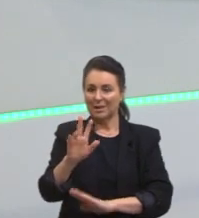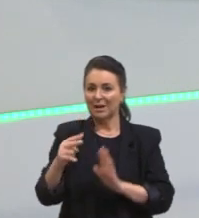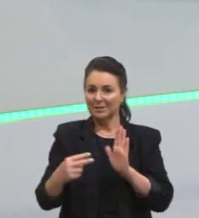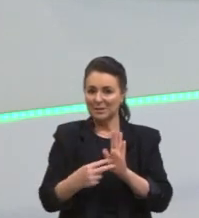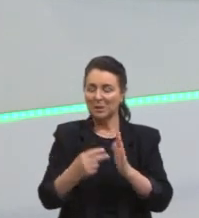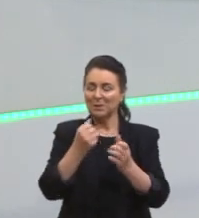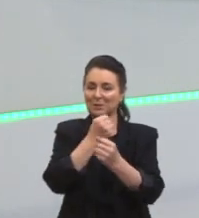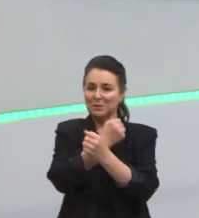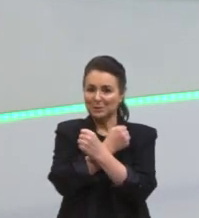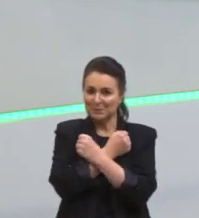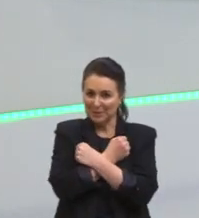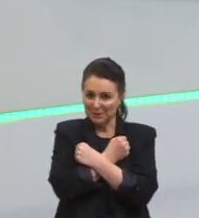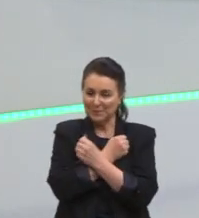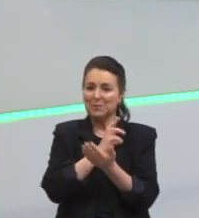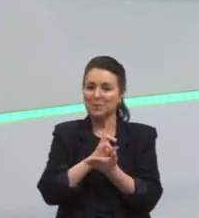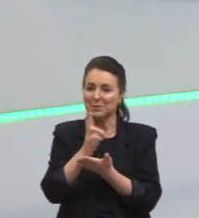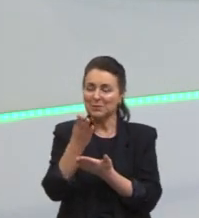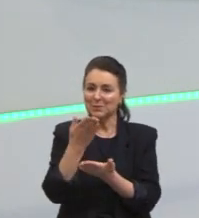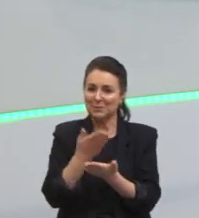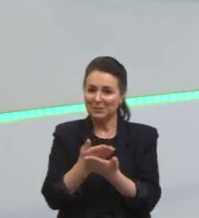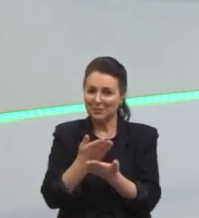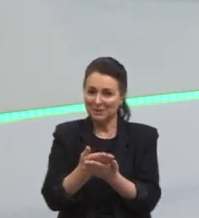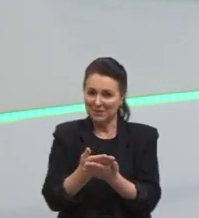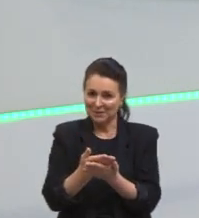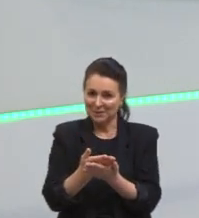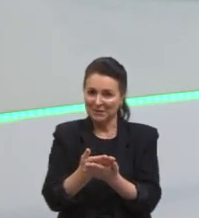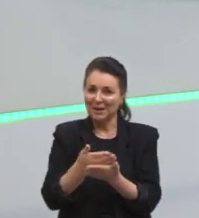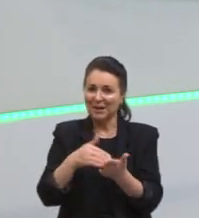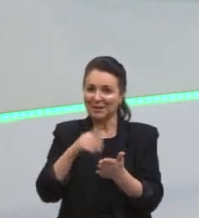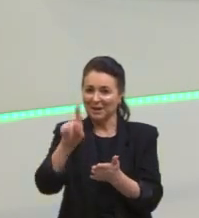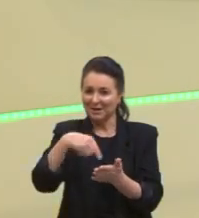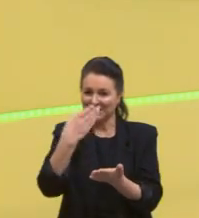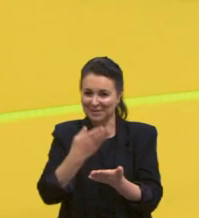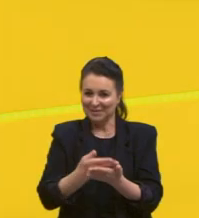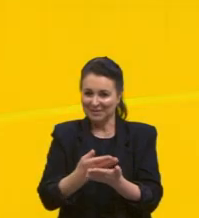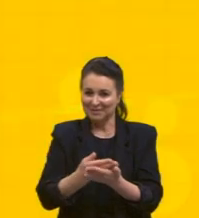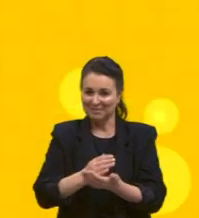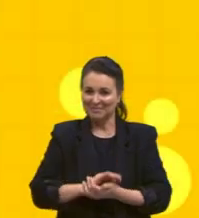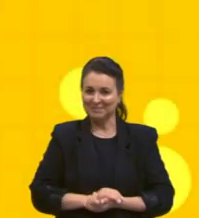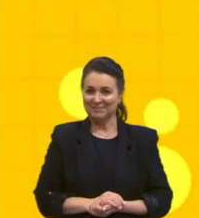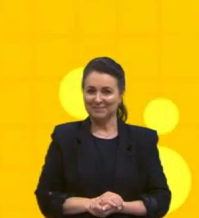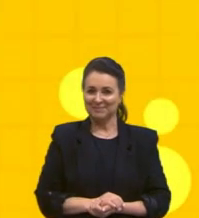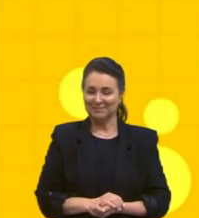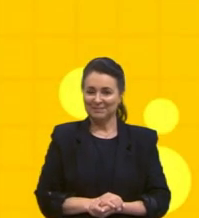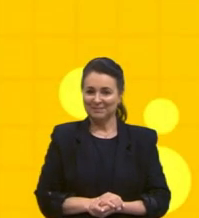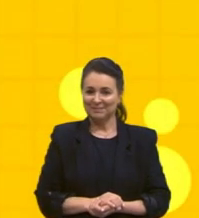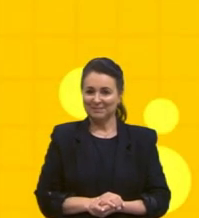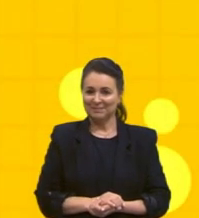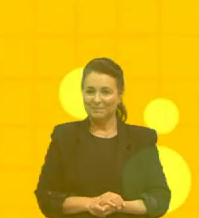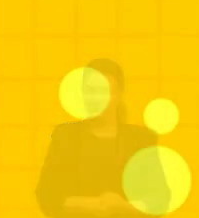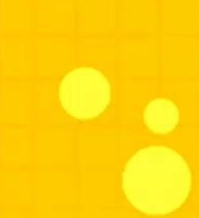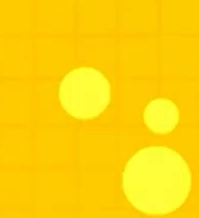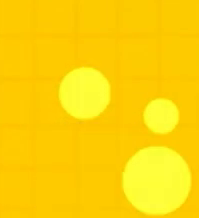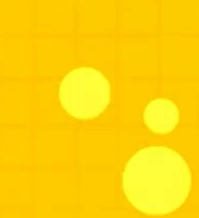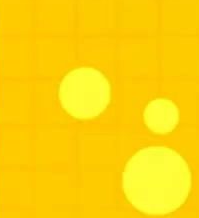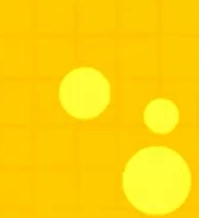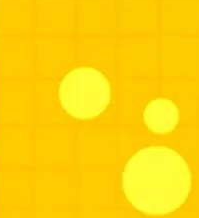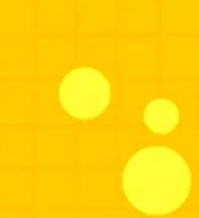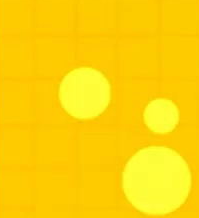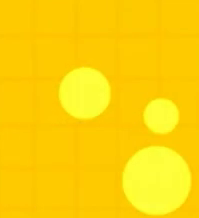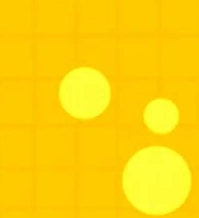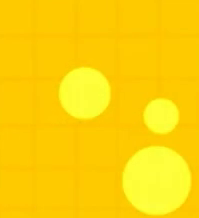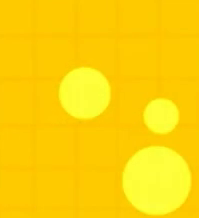grande abraço, continue estudando, te aguardo na próxima aula. Música Música